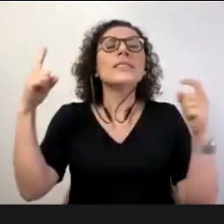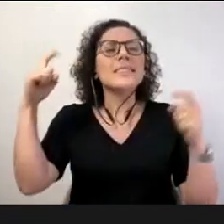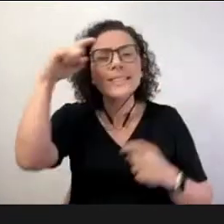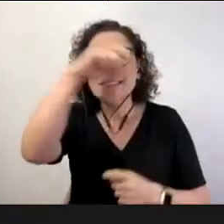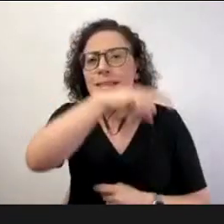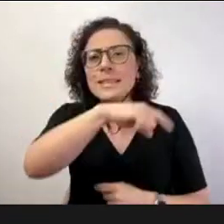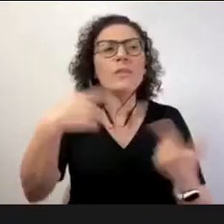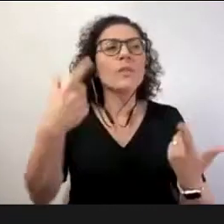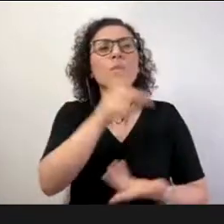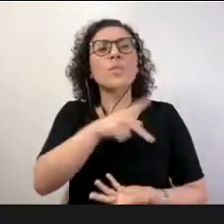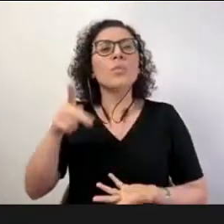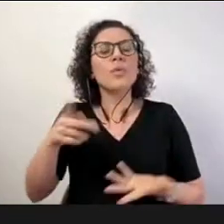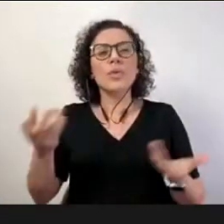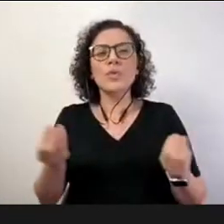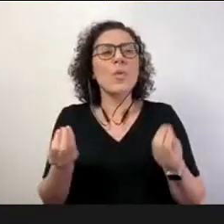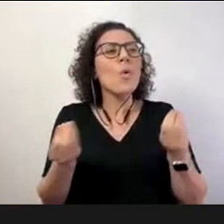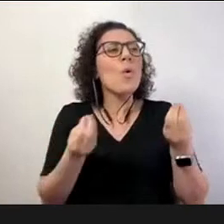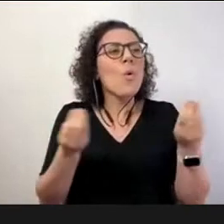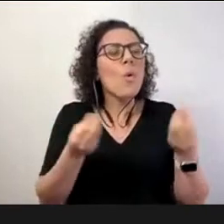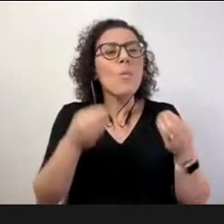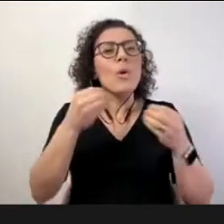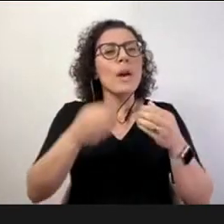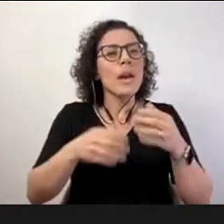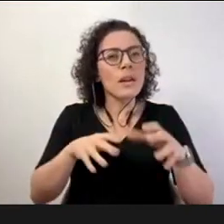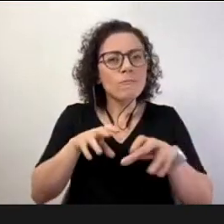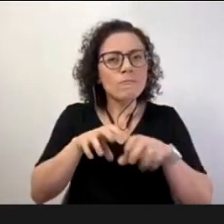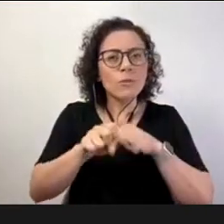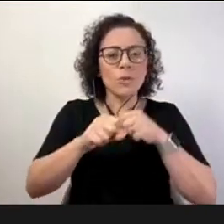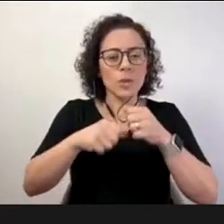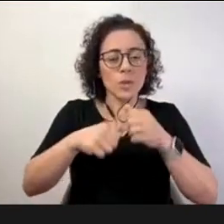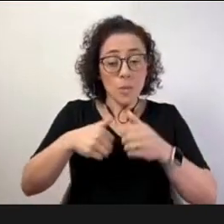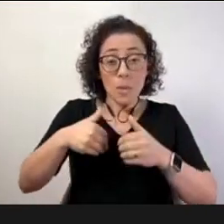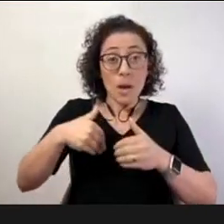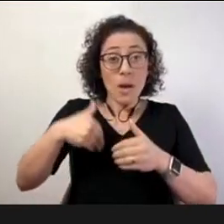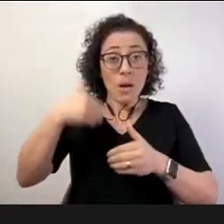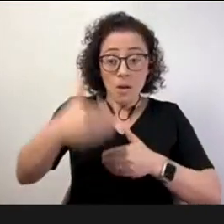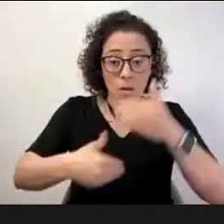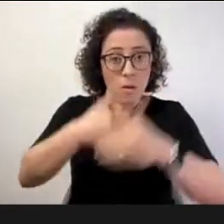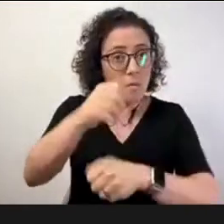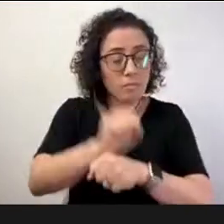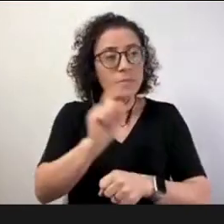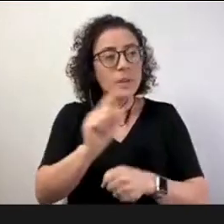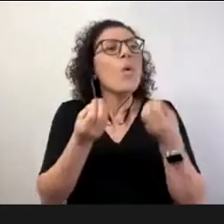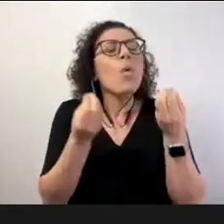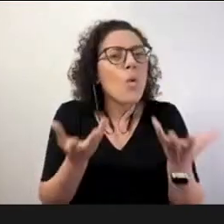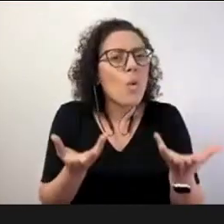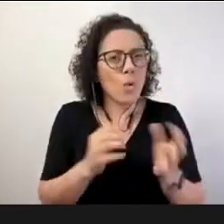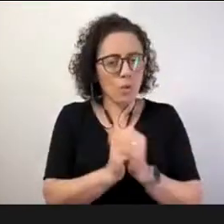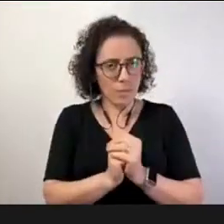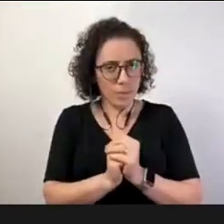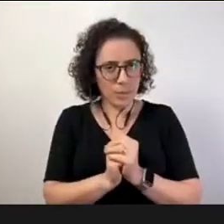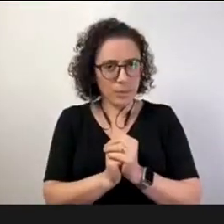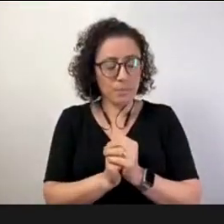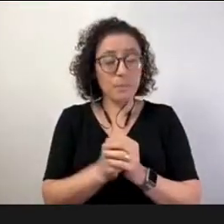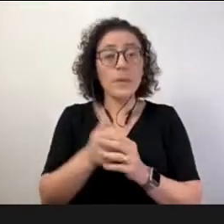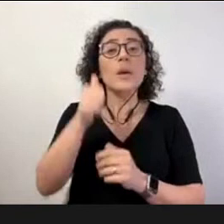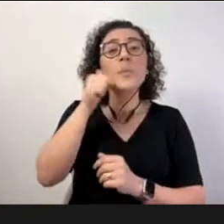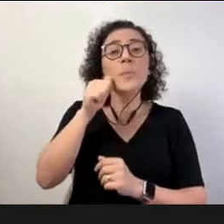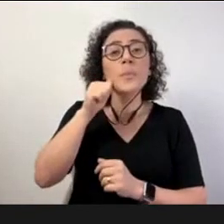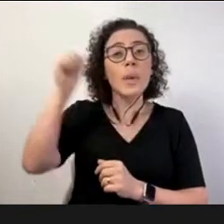rumo à educação para todos, uma educação inclusiva, e por onde caminhar. Para a Bartira,